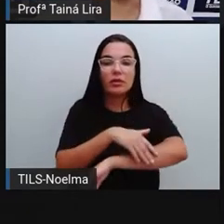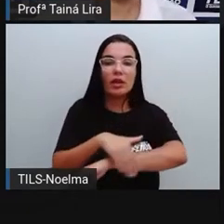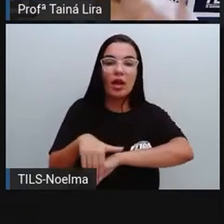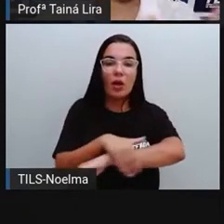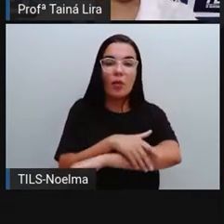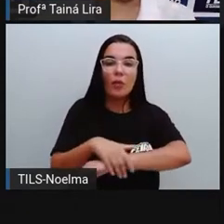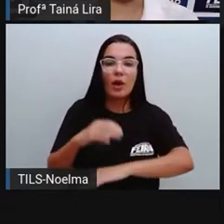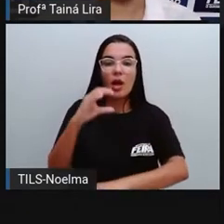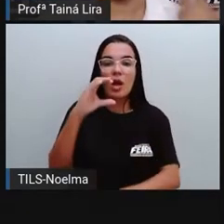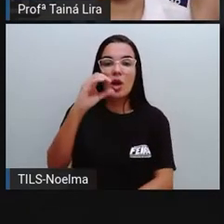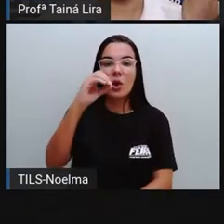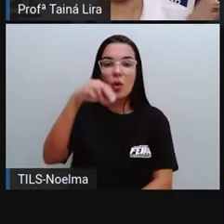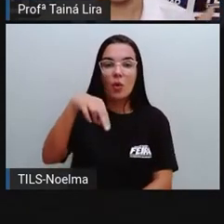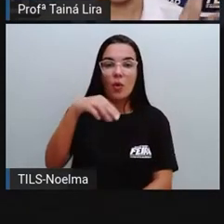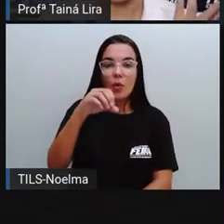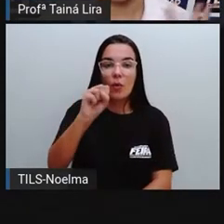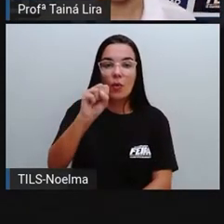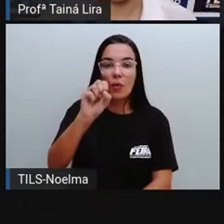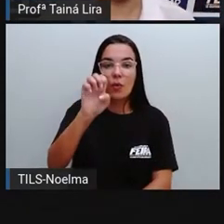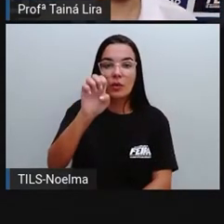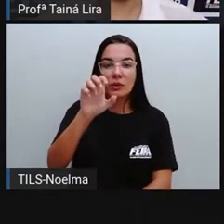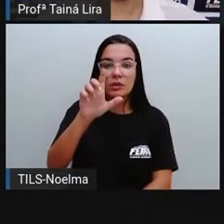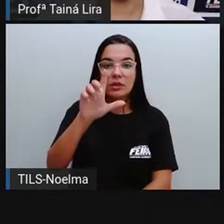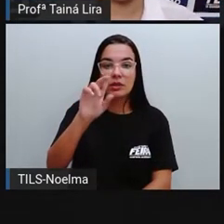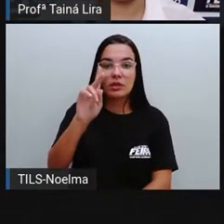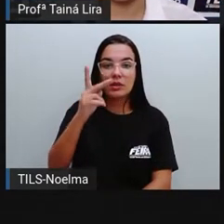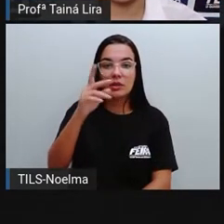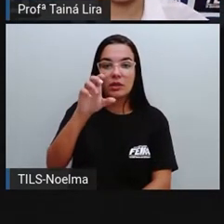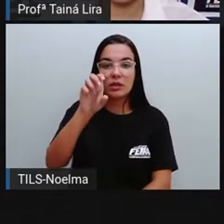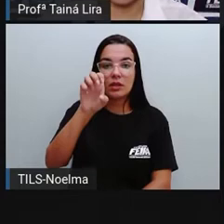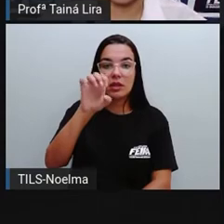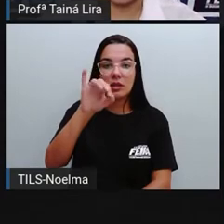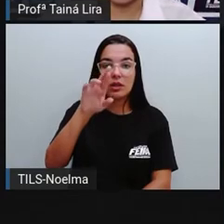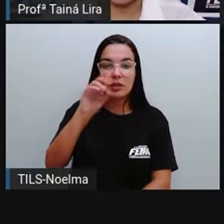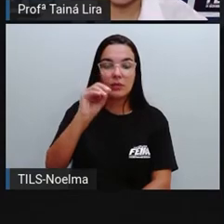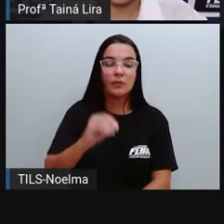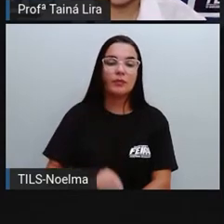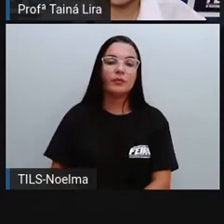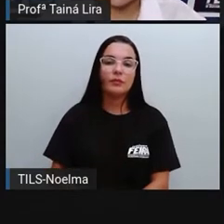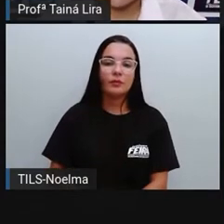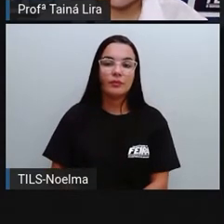imagem, e aqui também já funcionou a nossa Câmara Municipal.